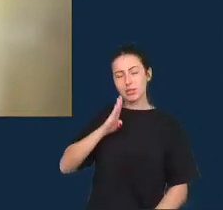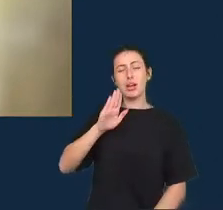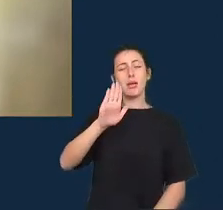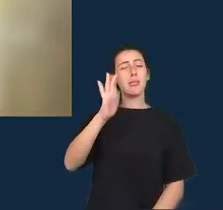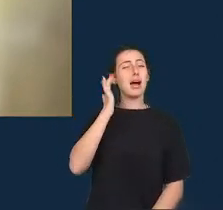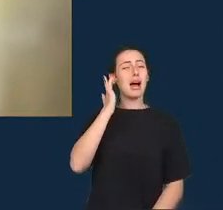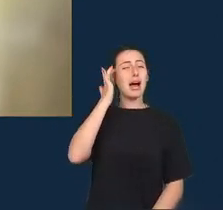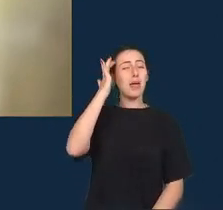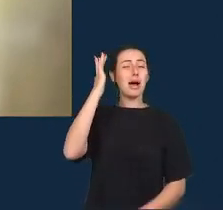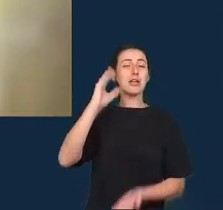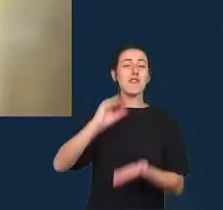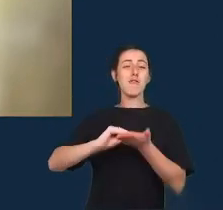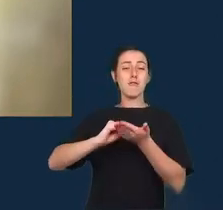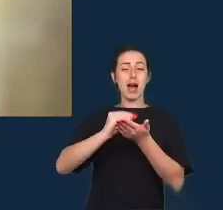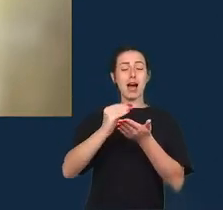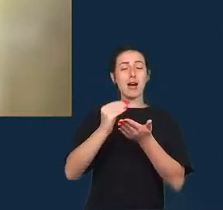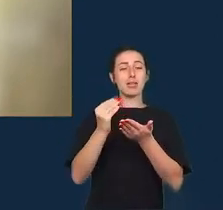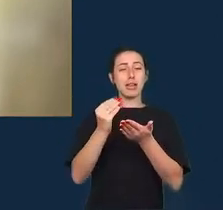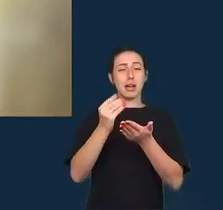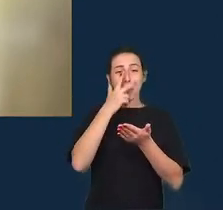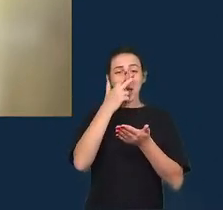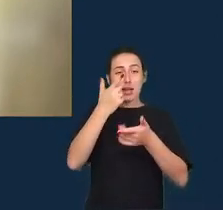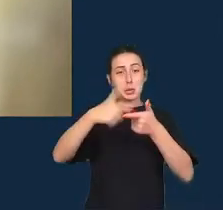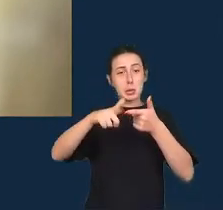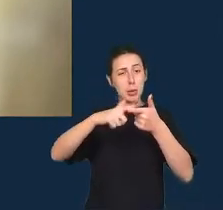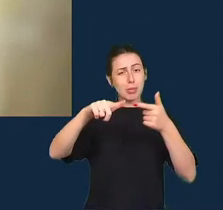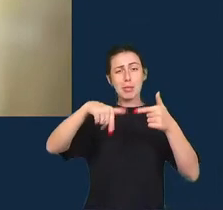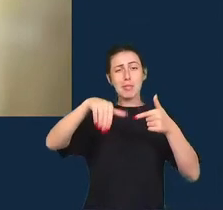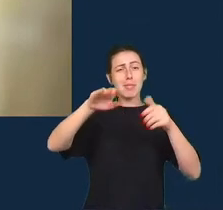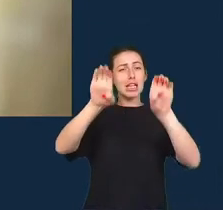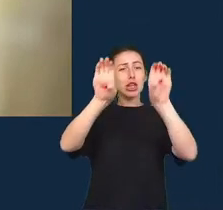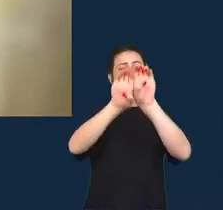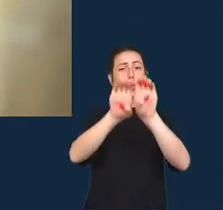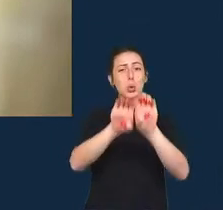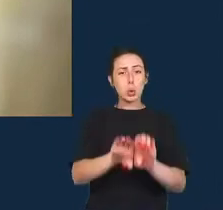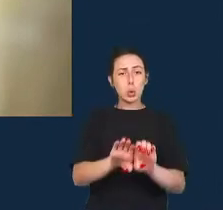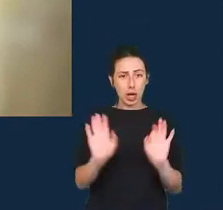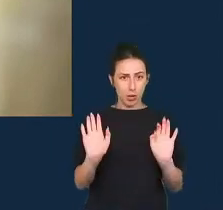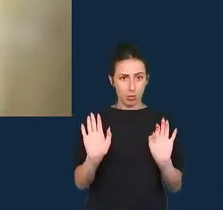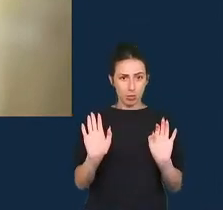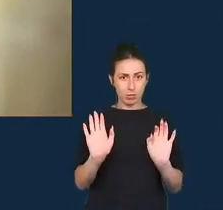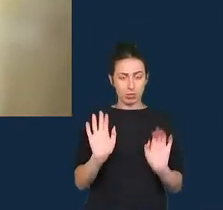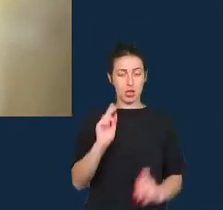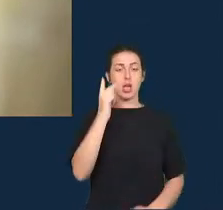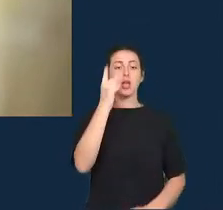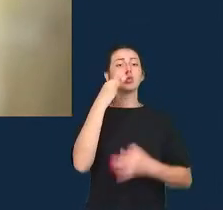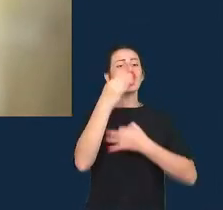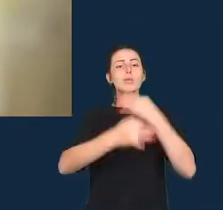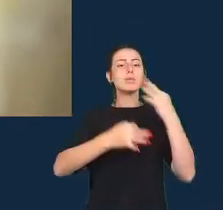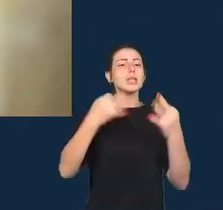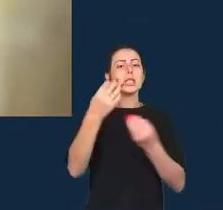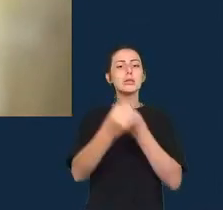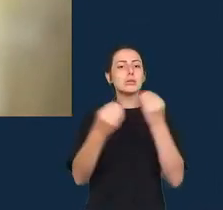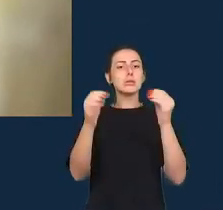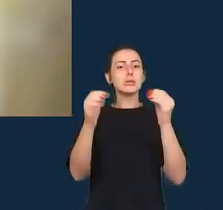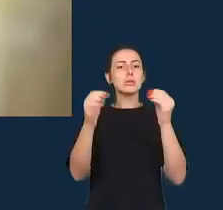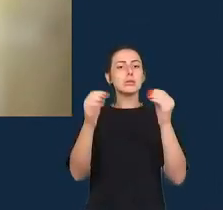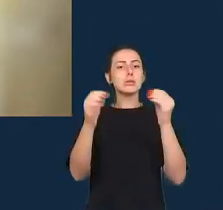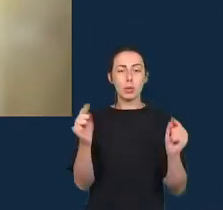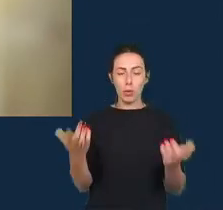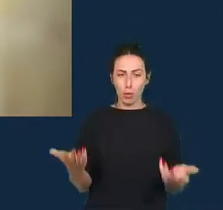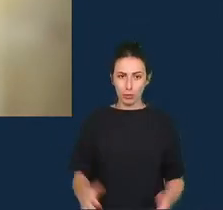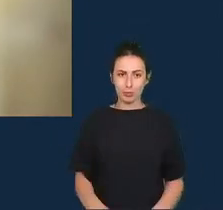estrutural o que você acha qual é a sua perspectiva sobre isso eu vou começar com você e depois passamos para a Jonathan e Liliana